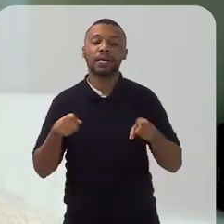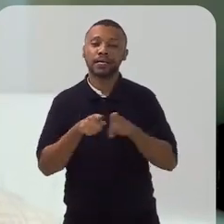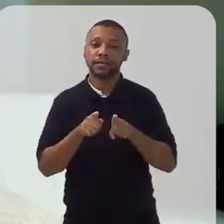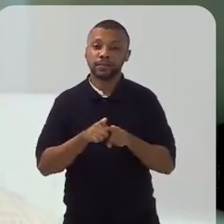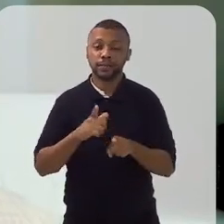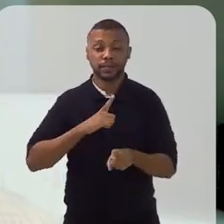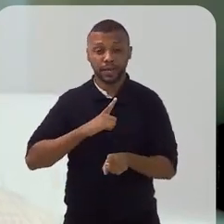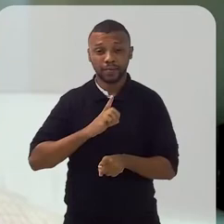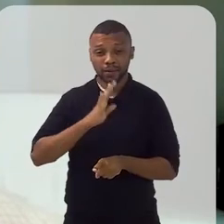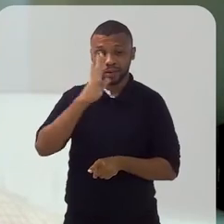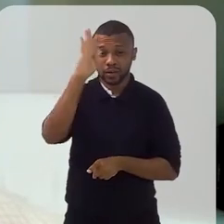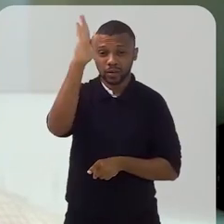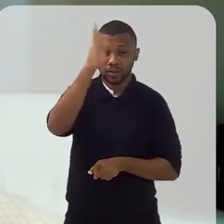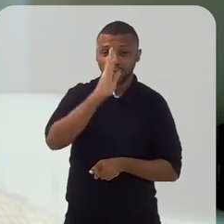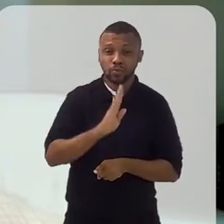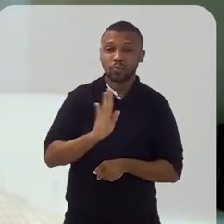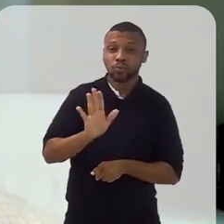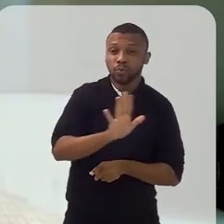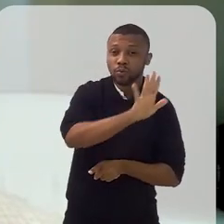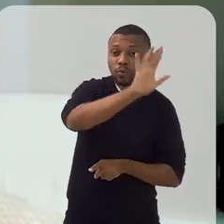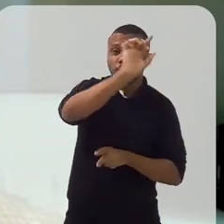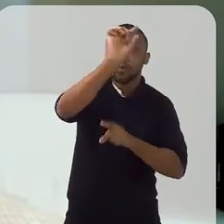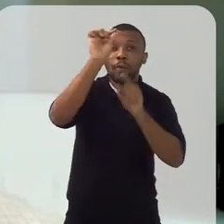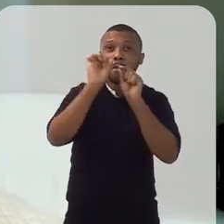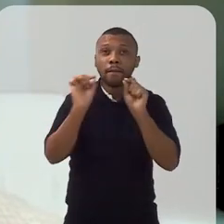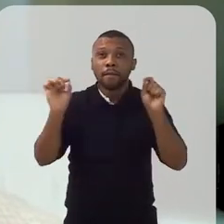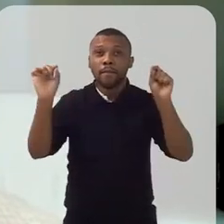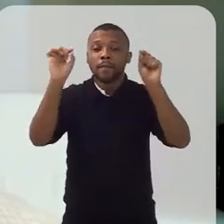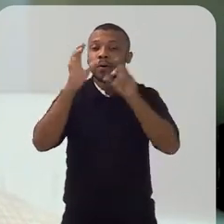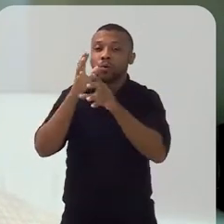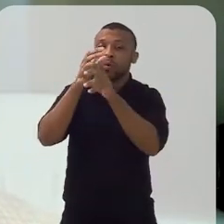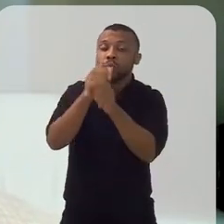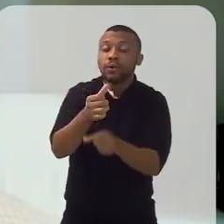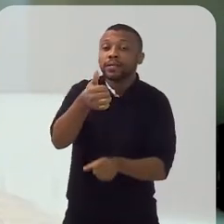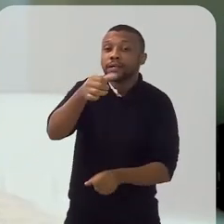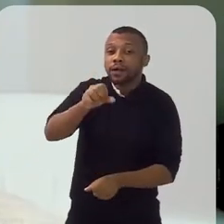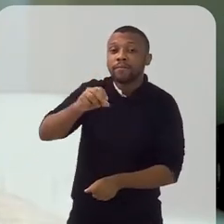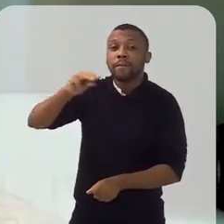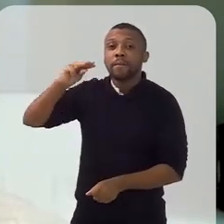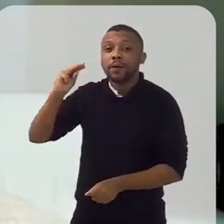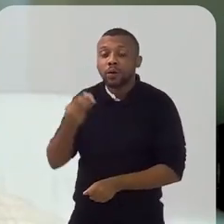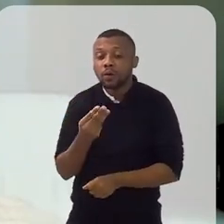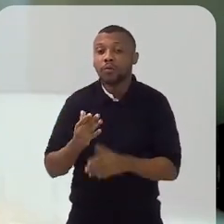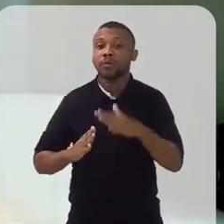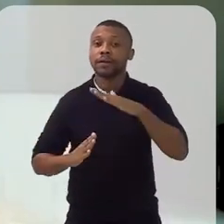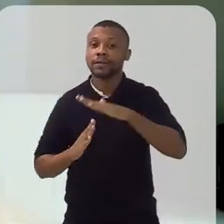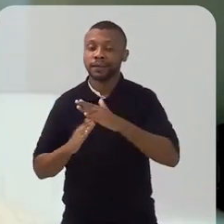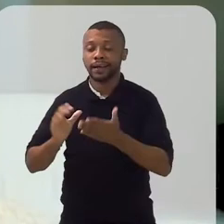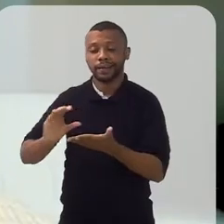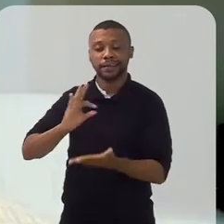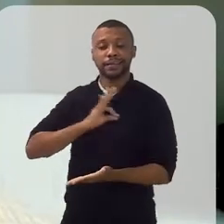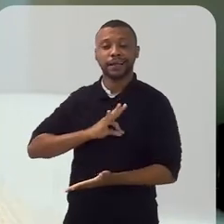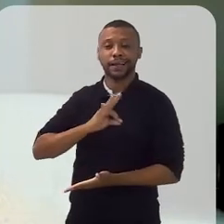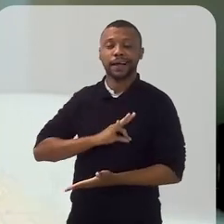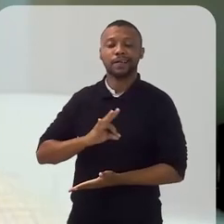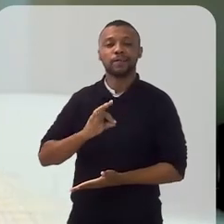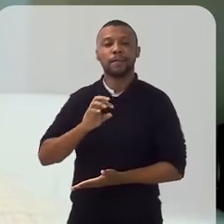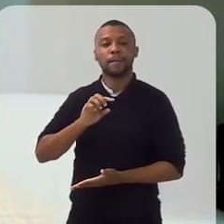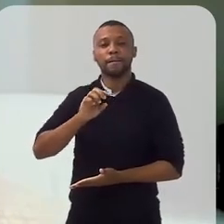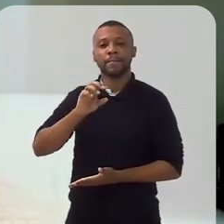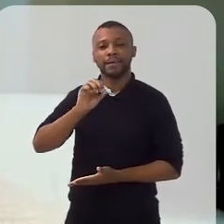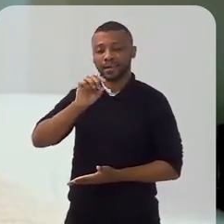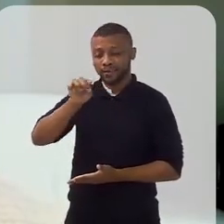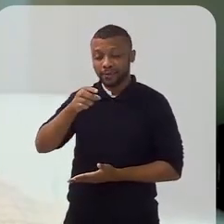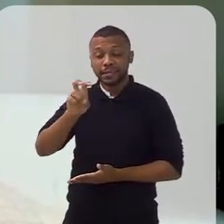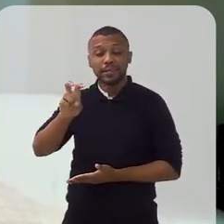no Brasil inteiro, em torno de 19 milhões com até meio salário mínimo. No